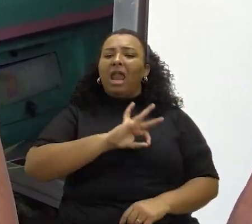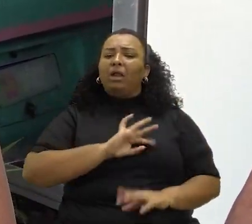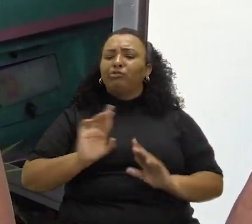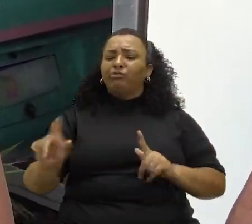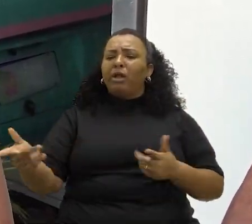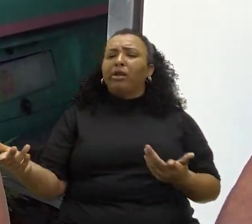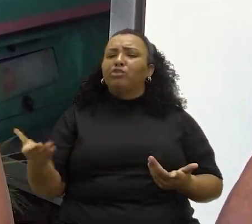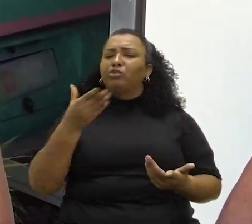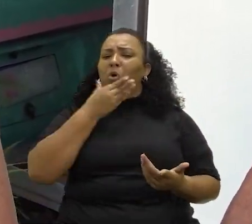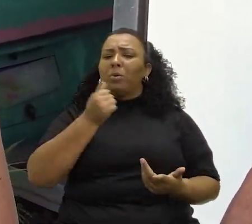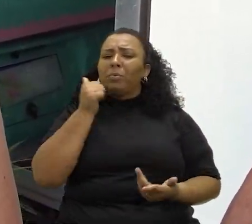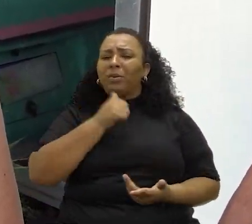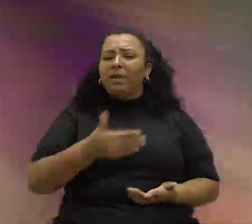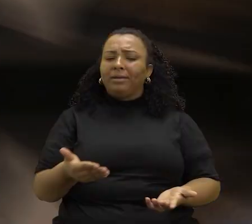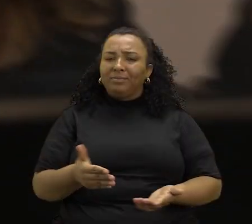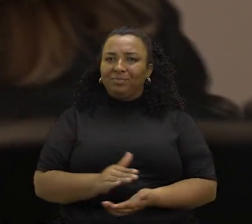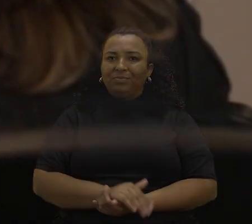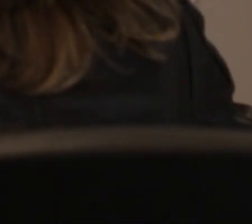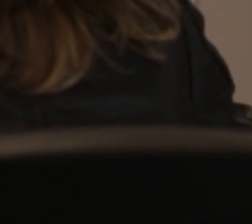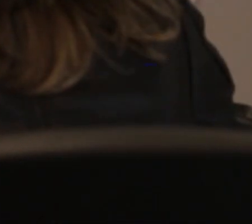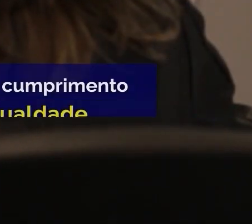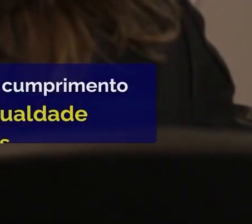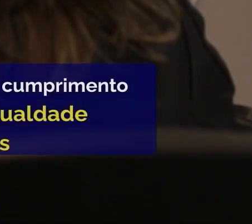sempre foi diferente do homem com o da mulher.